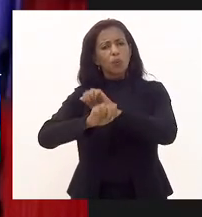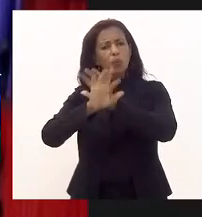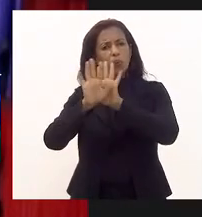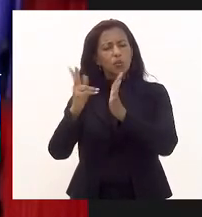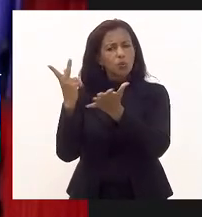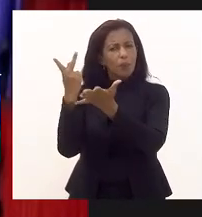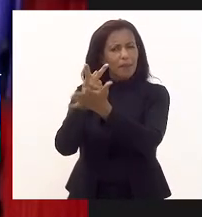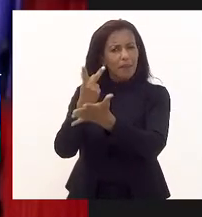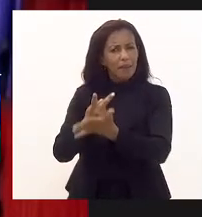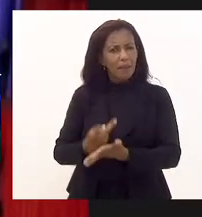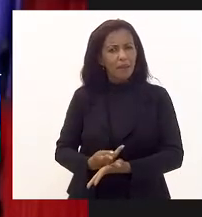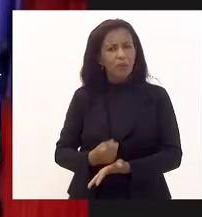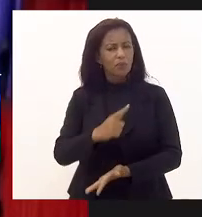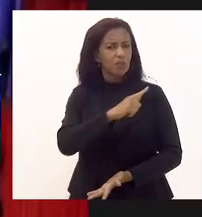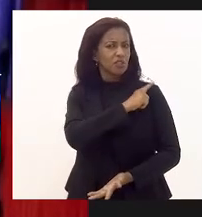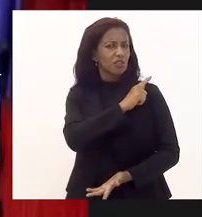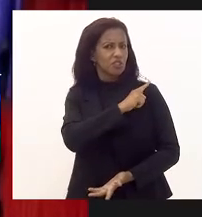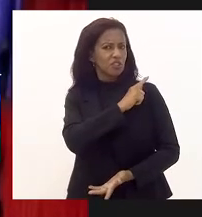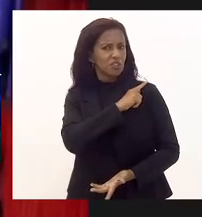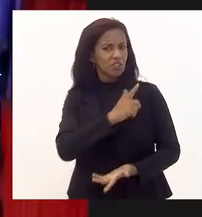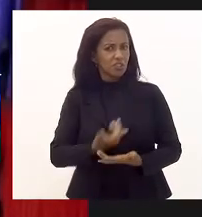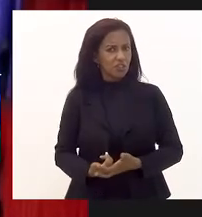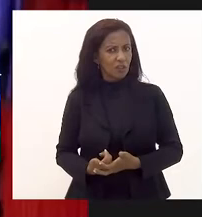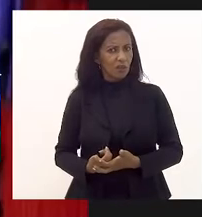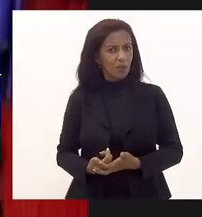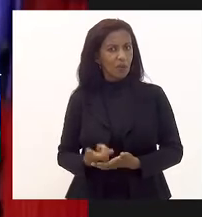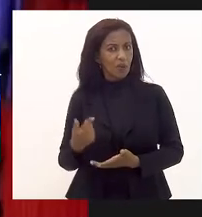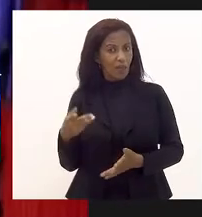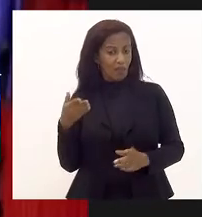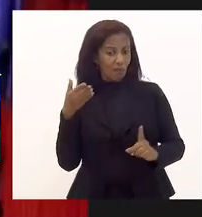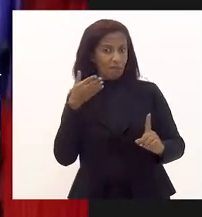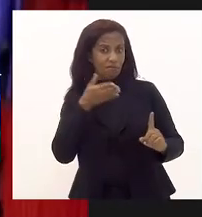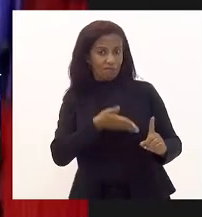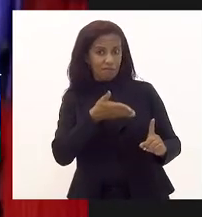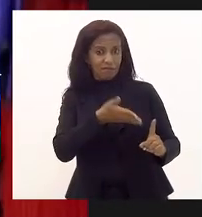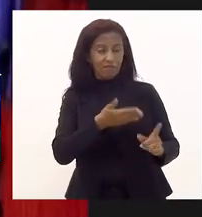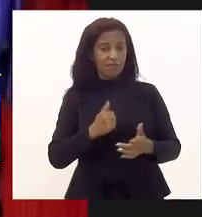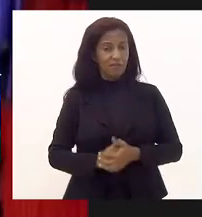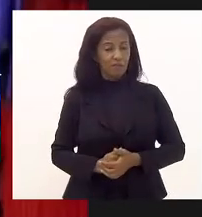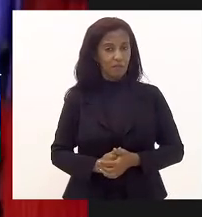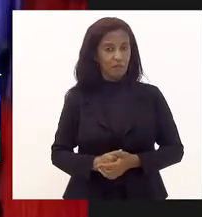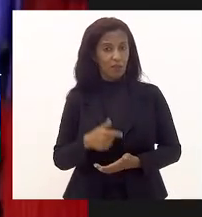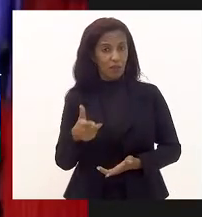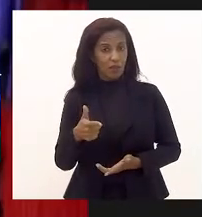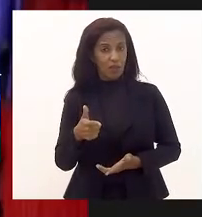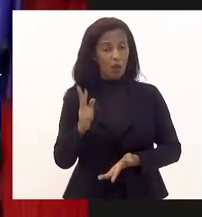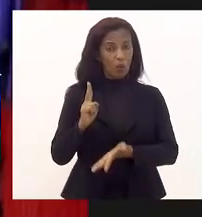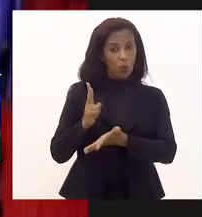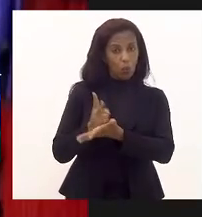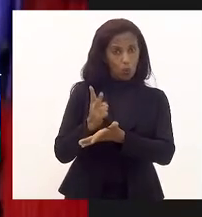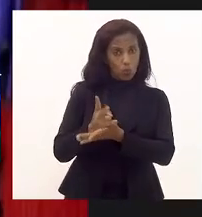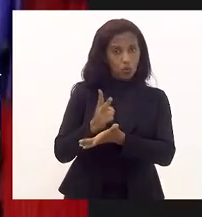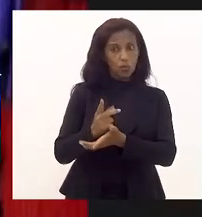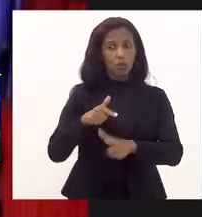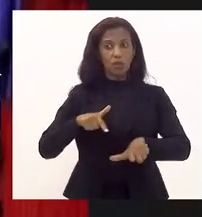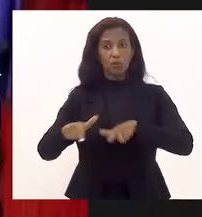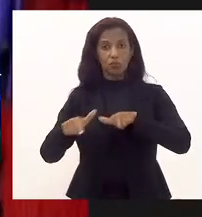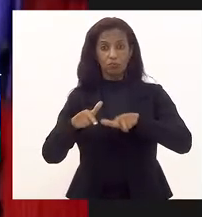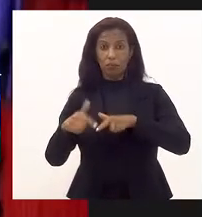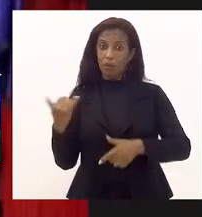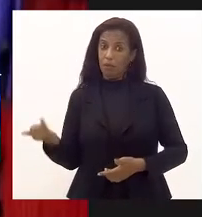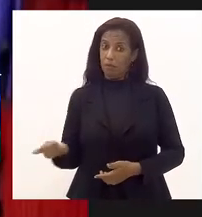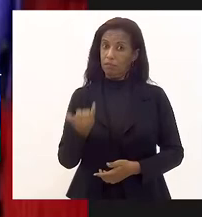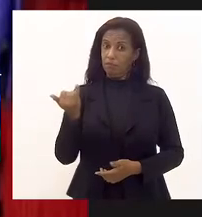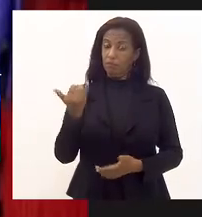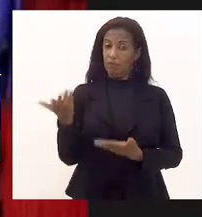erros na gestão são feitas aos atuais gestores. Reza o princípio da continuidade do serviço e, portanto,